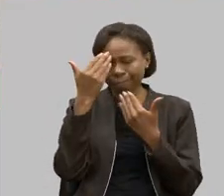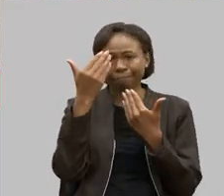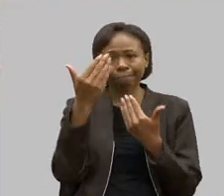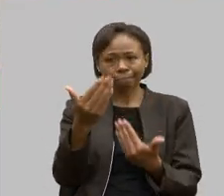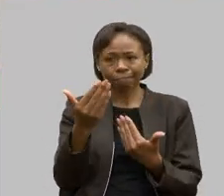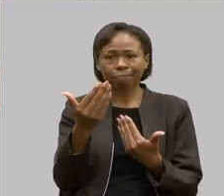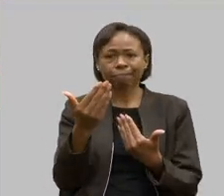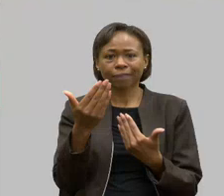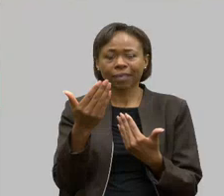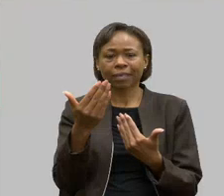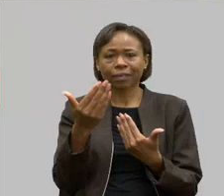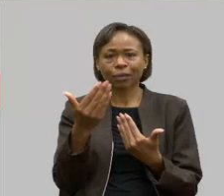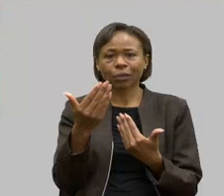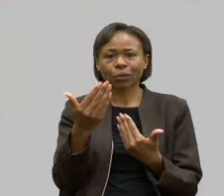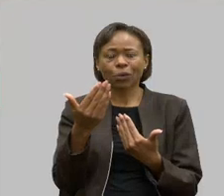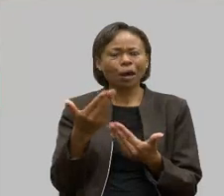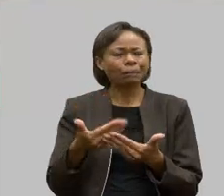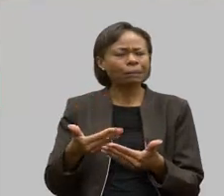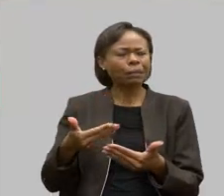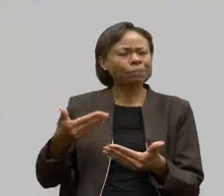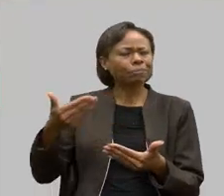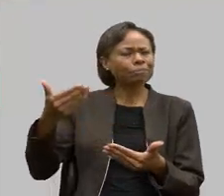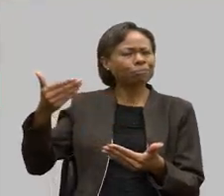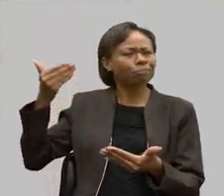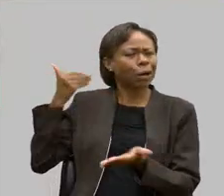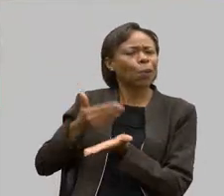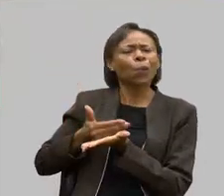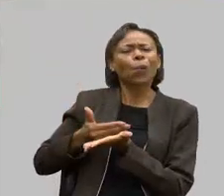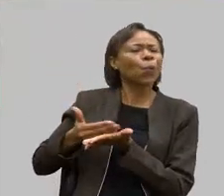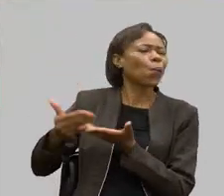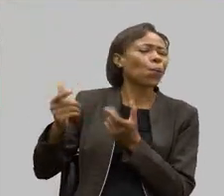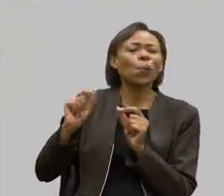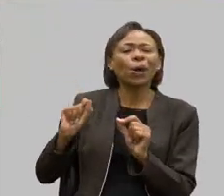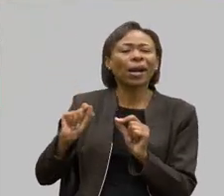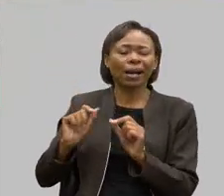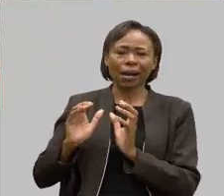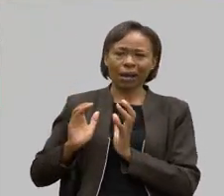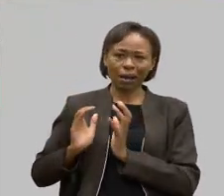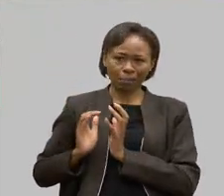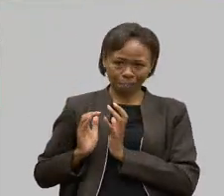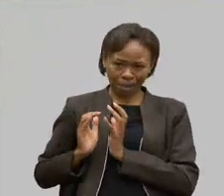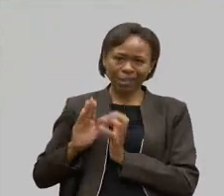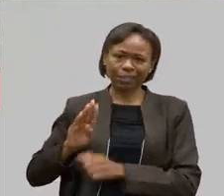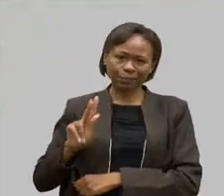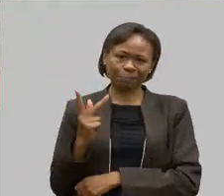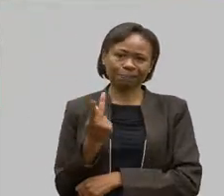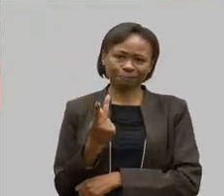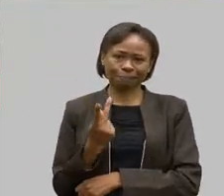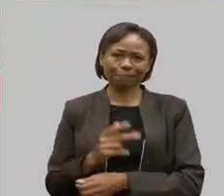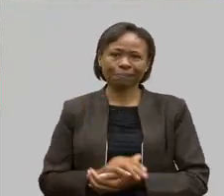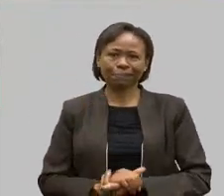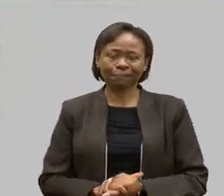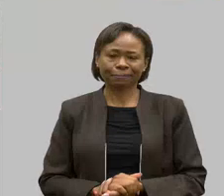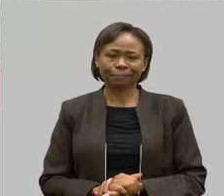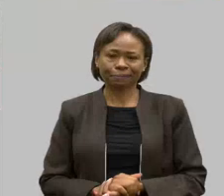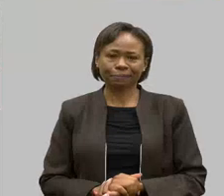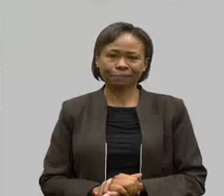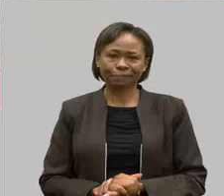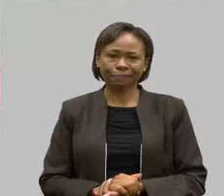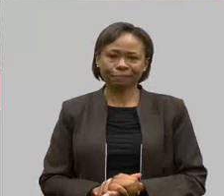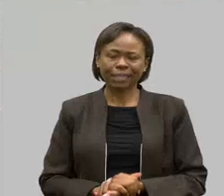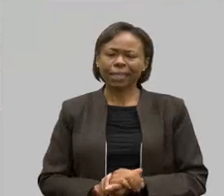o princípio de tudo que foi a PAI, de Belo Horizonte. E cada